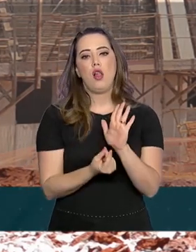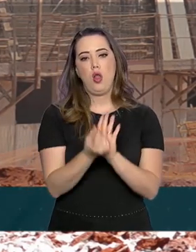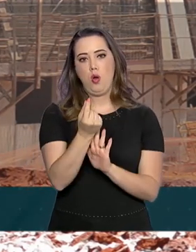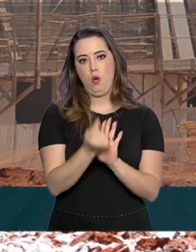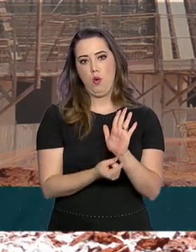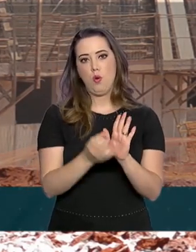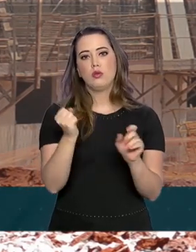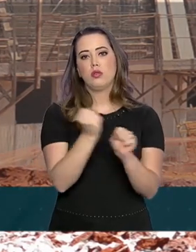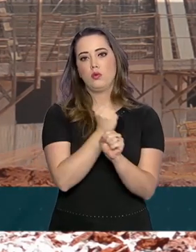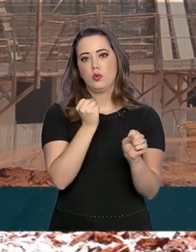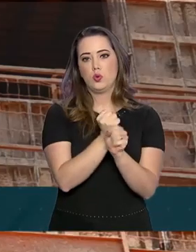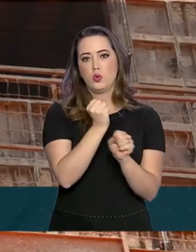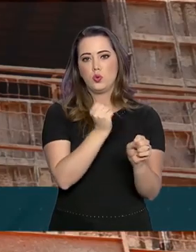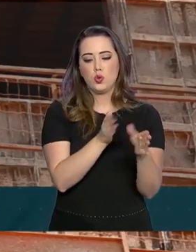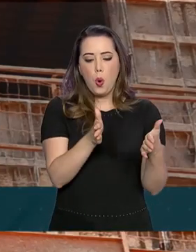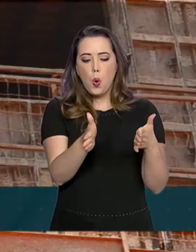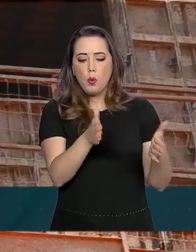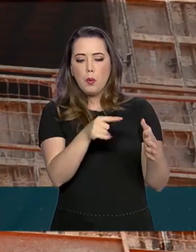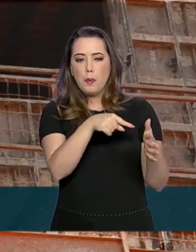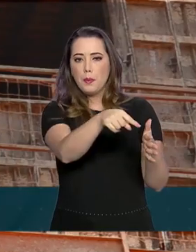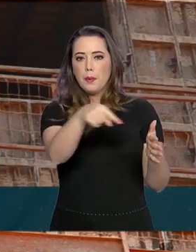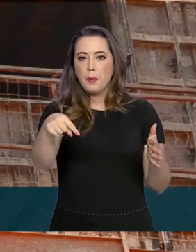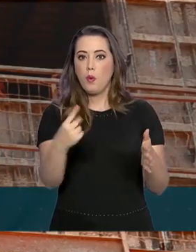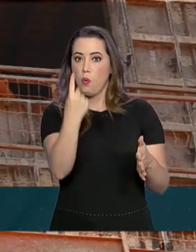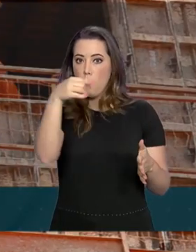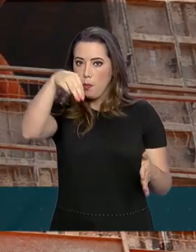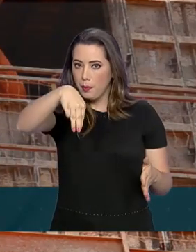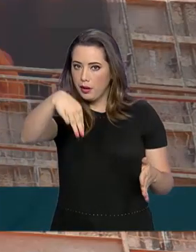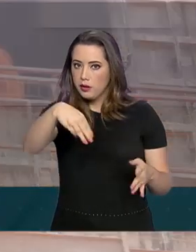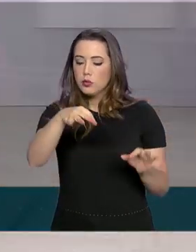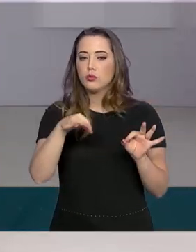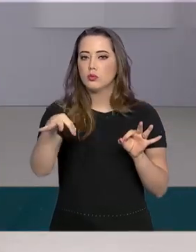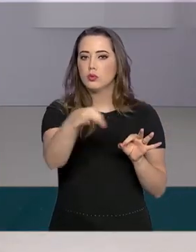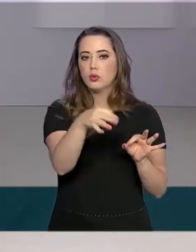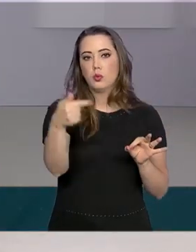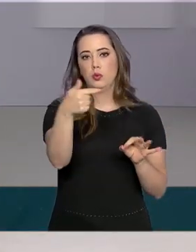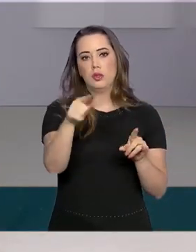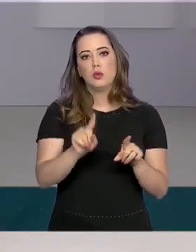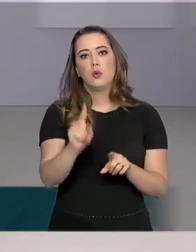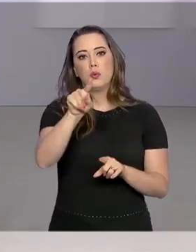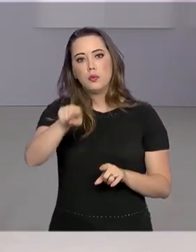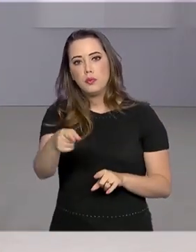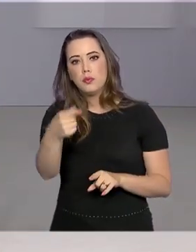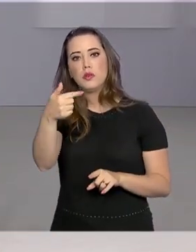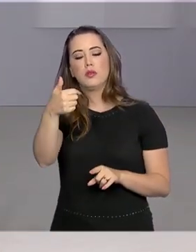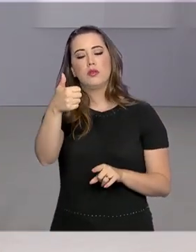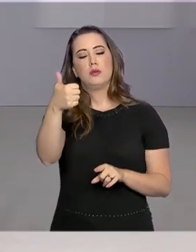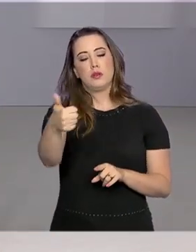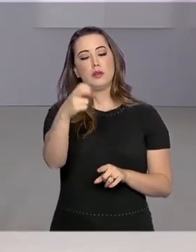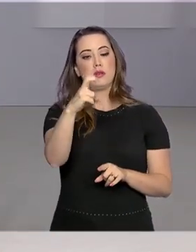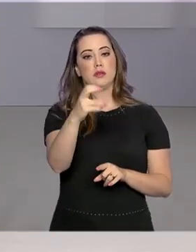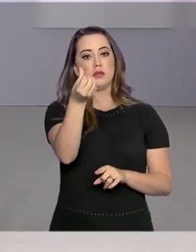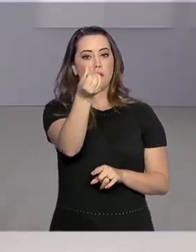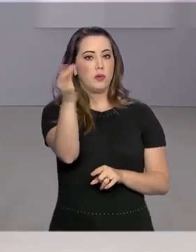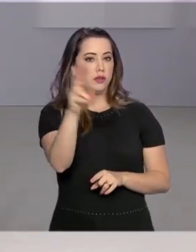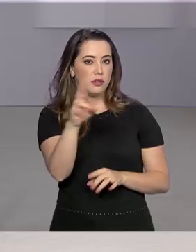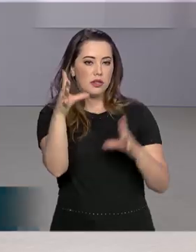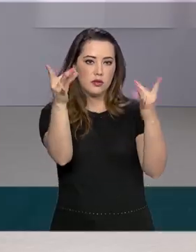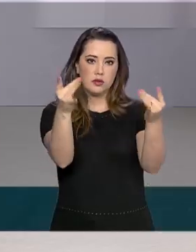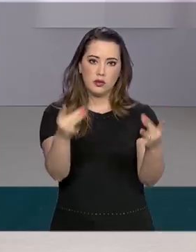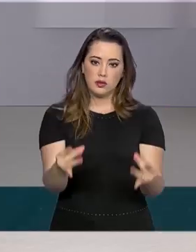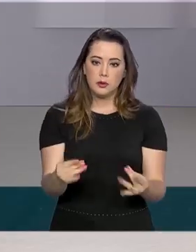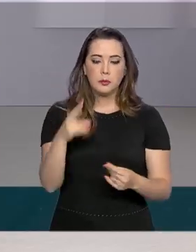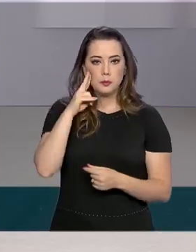da construção por metro quadrado em novembro fechou em R$.156. Todos os detalhes estão em